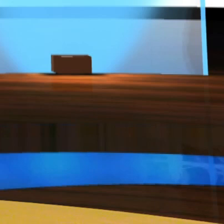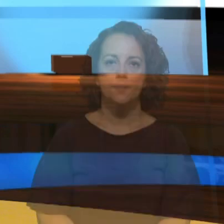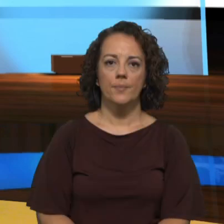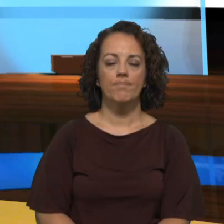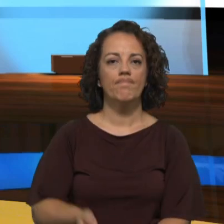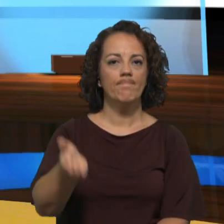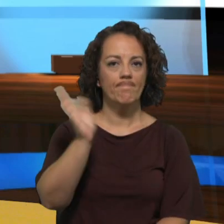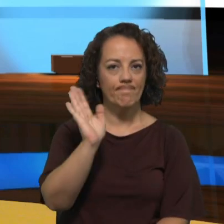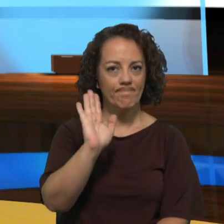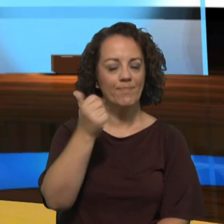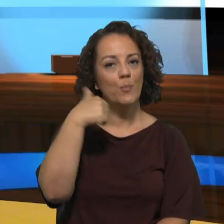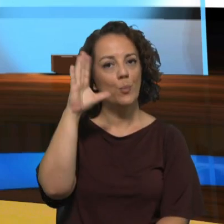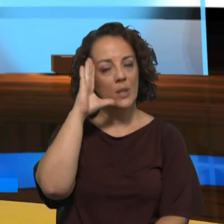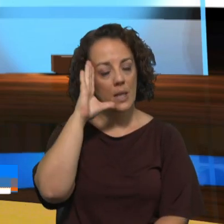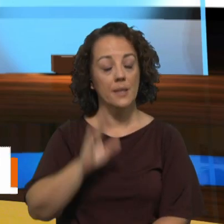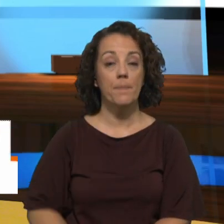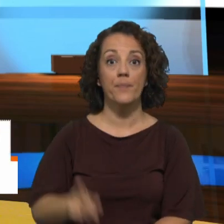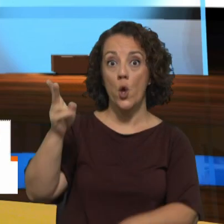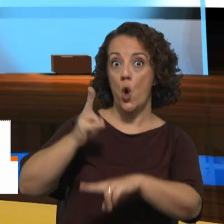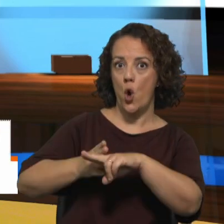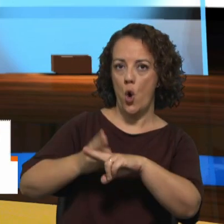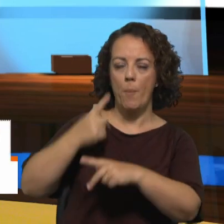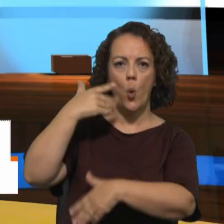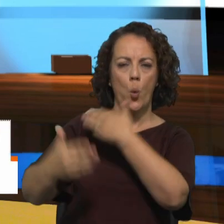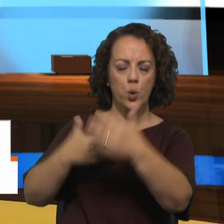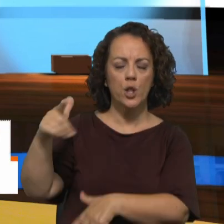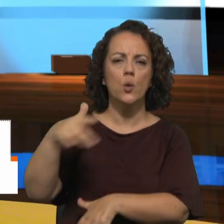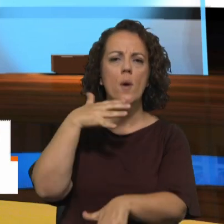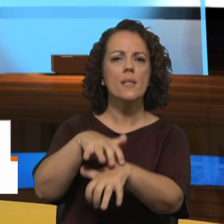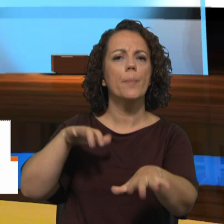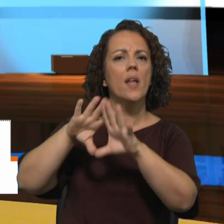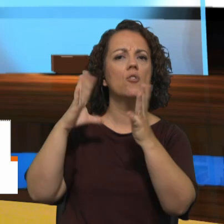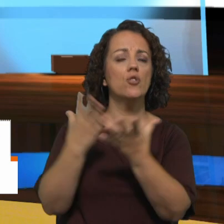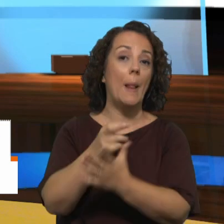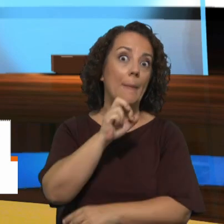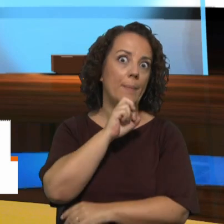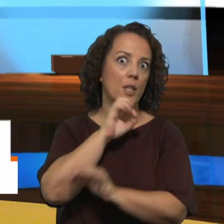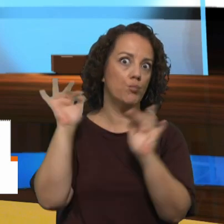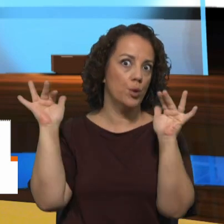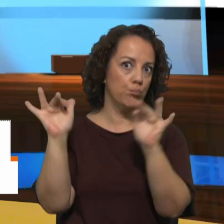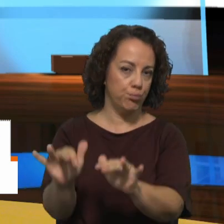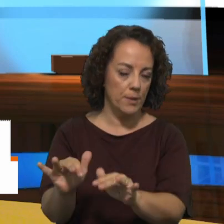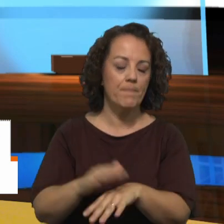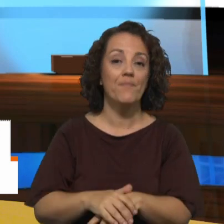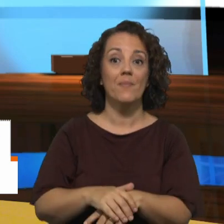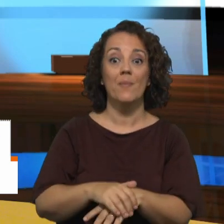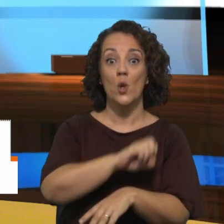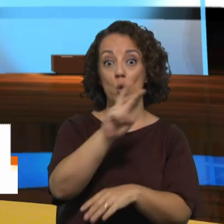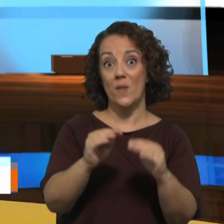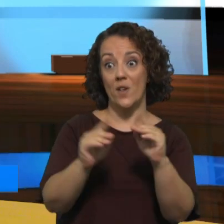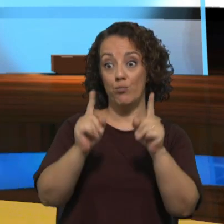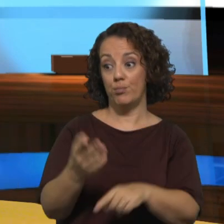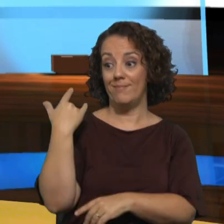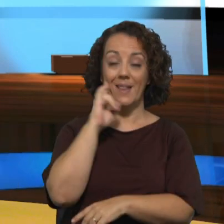Olá, boa tarde. Em Roma prosseguem os trabalhos da Assembleia Geral do Sino dos Bispos, cuja segunda fase se iniciou no passado dia 4.